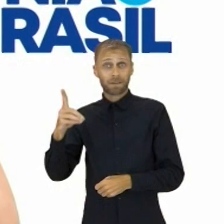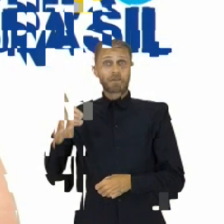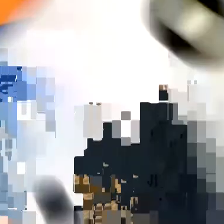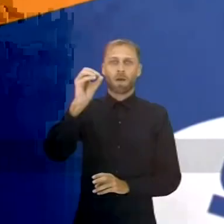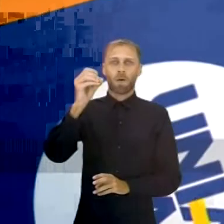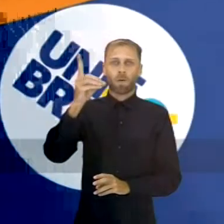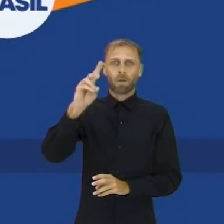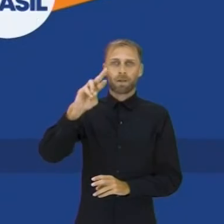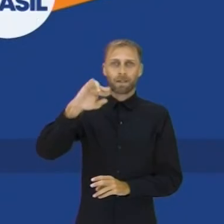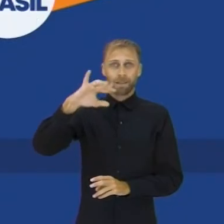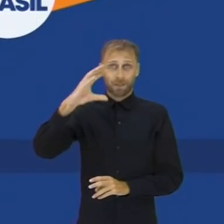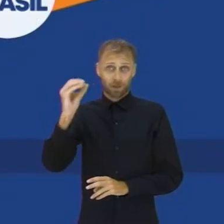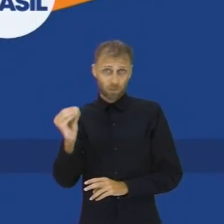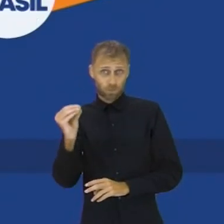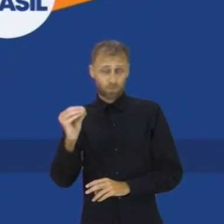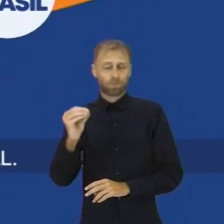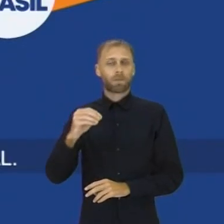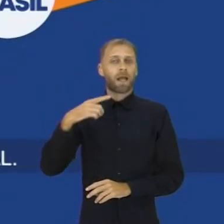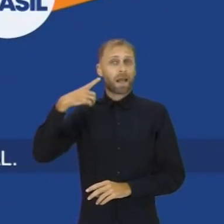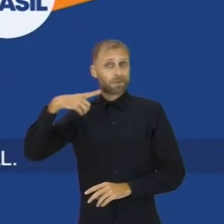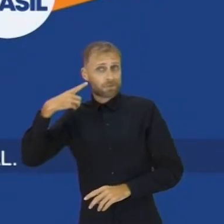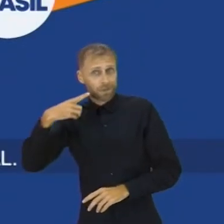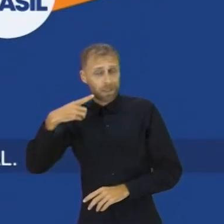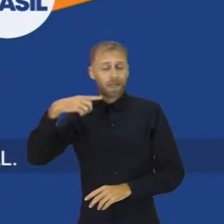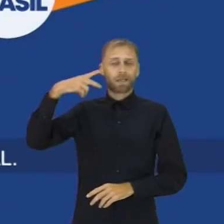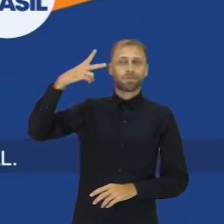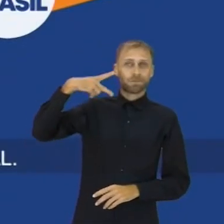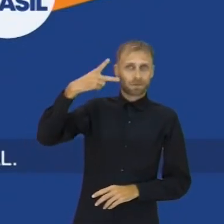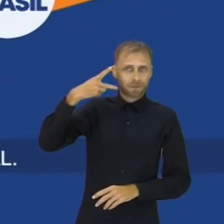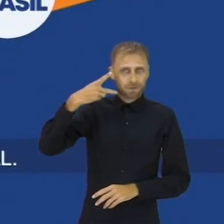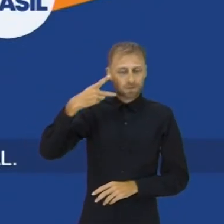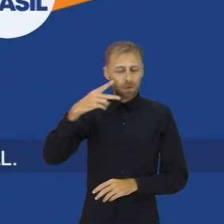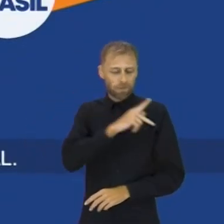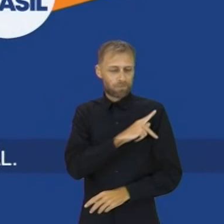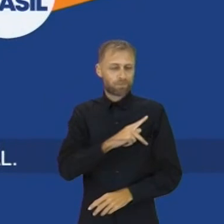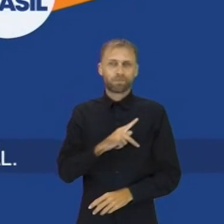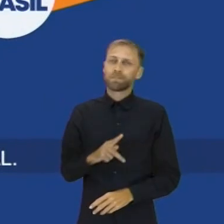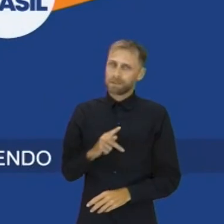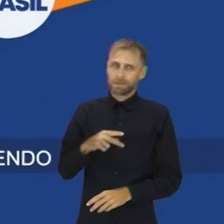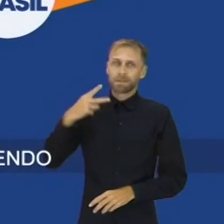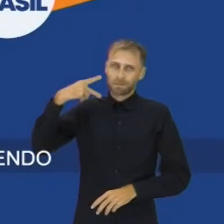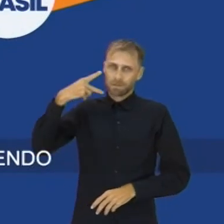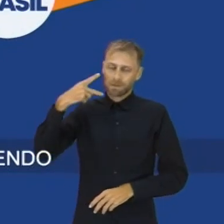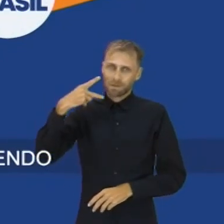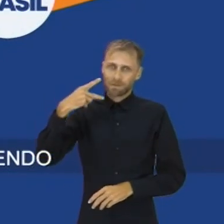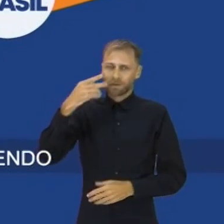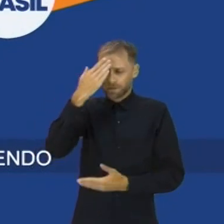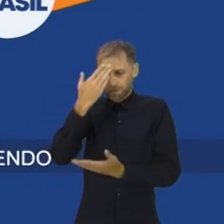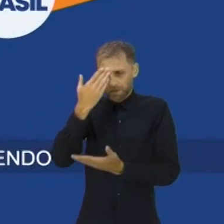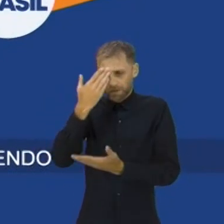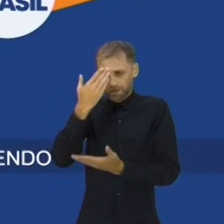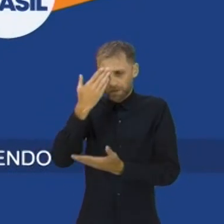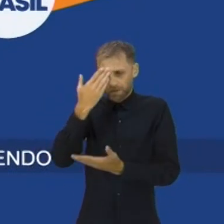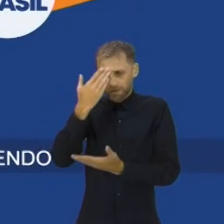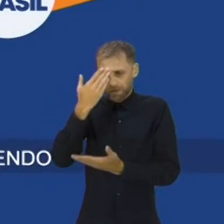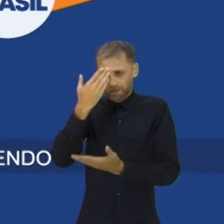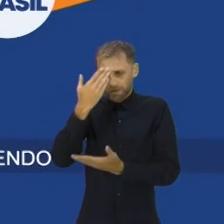Marcel, filho de Gurupi Advogado, vereador e presidente da Câmara Municipal Acredito que só melhorar